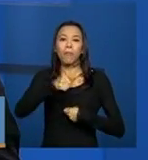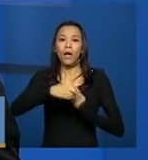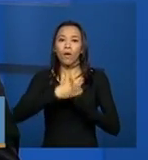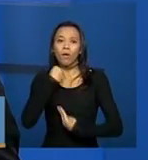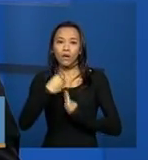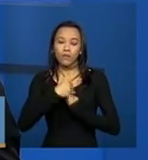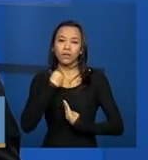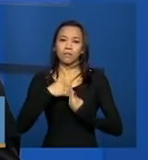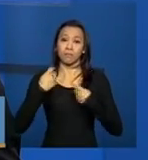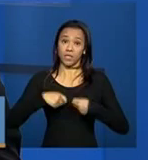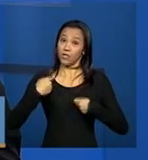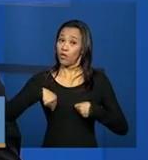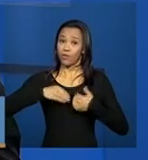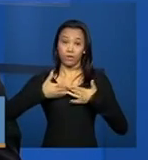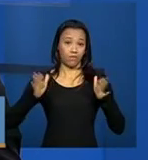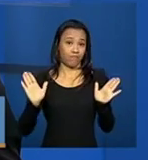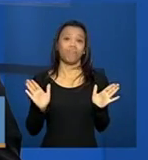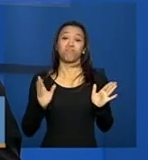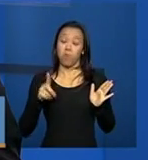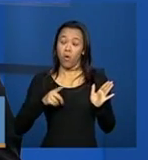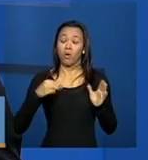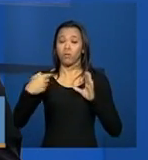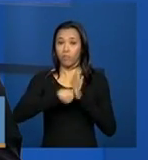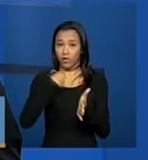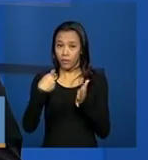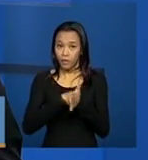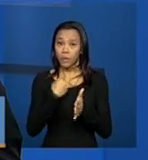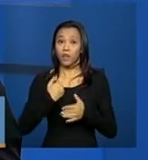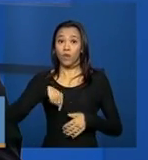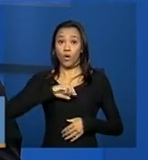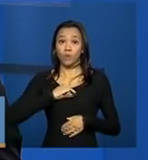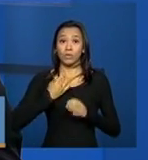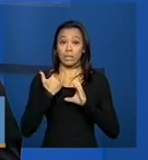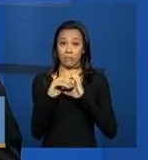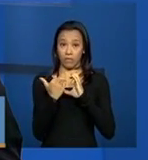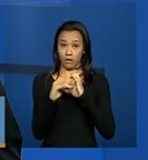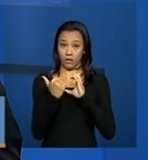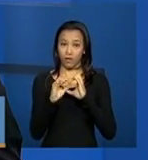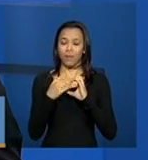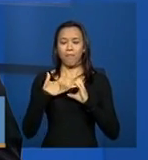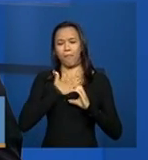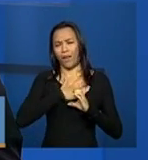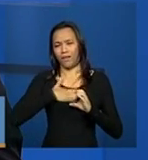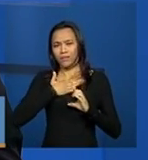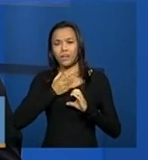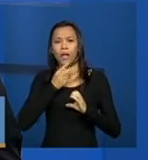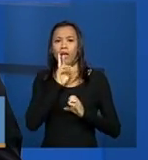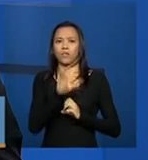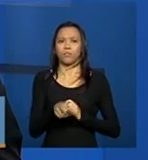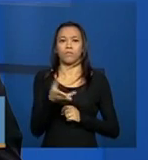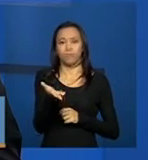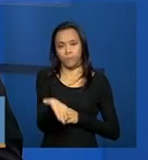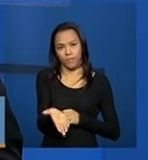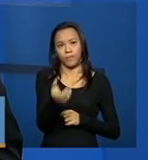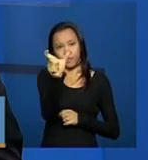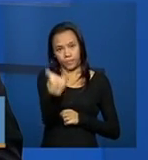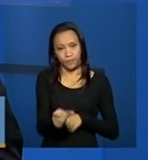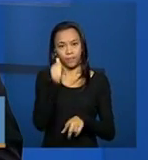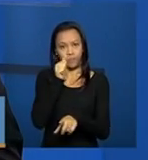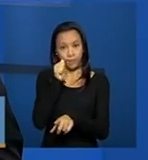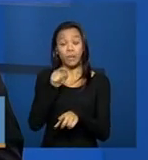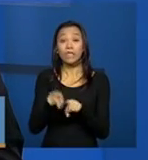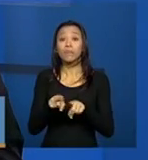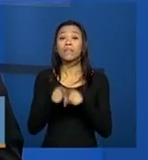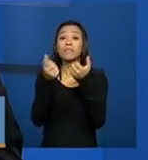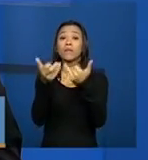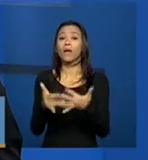precisa, estamos abertos, ela pode enviar a pergunta para o nosso e-mail, que nós vamos ter o maior prazer em responder, e explicar para ela